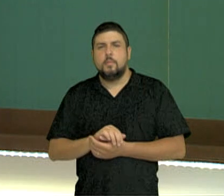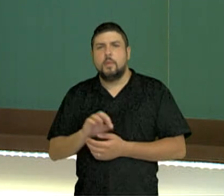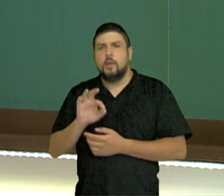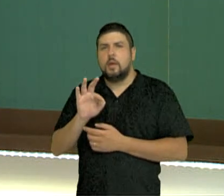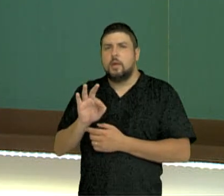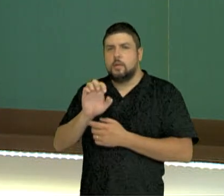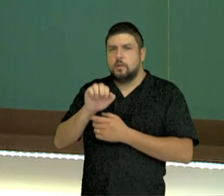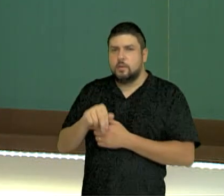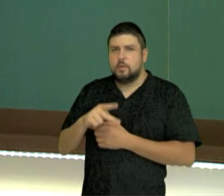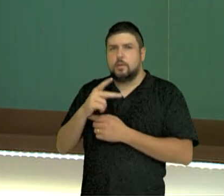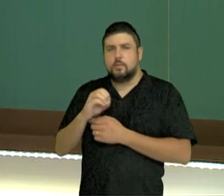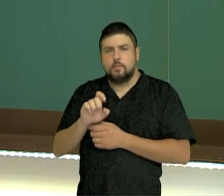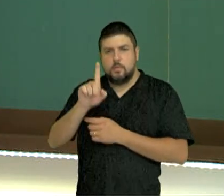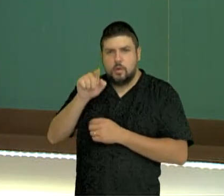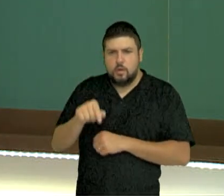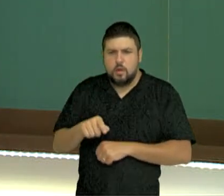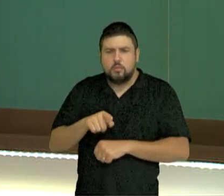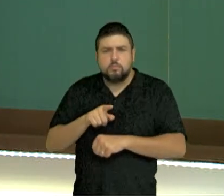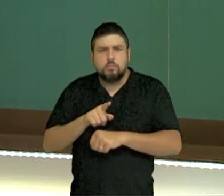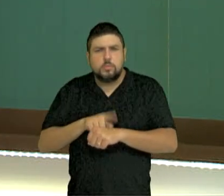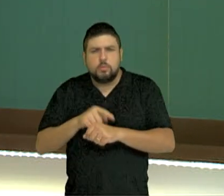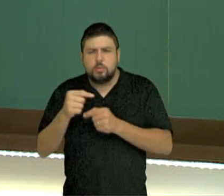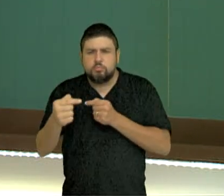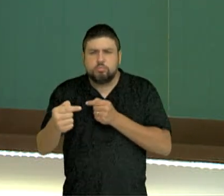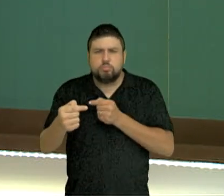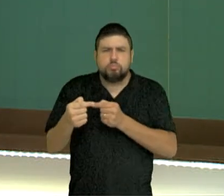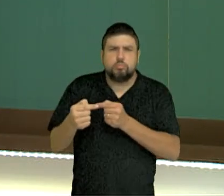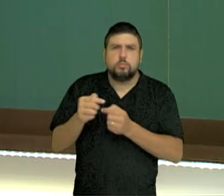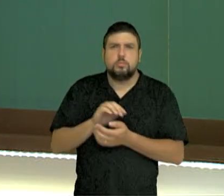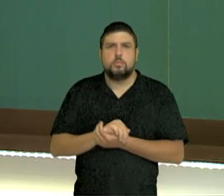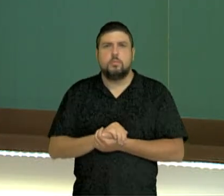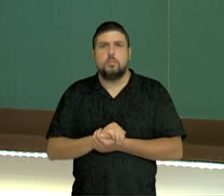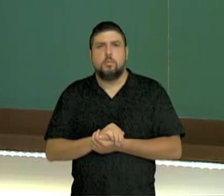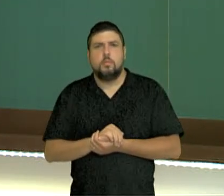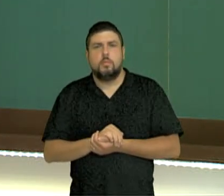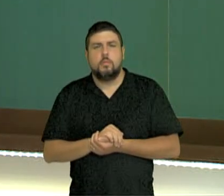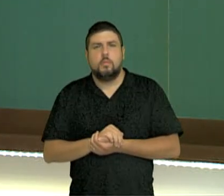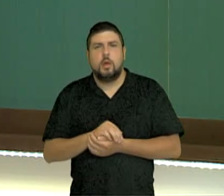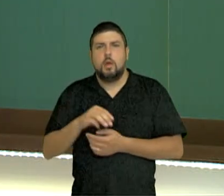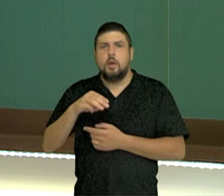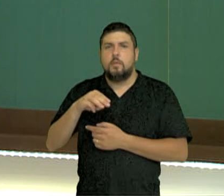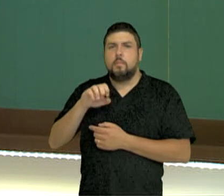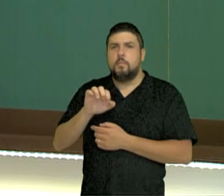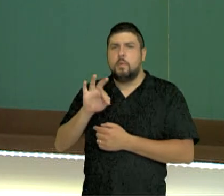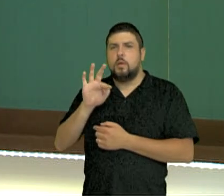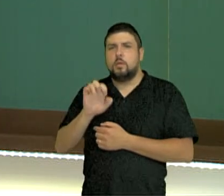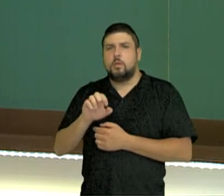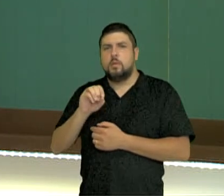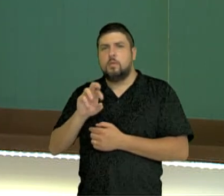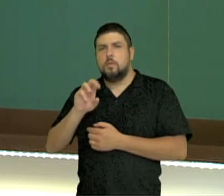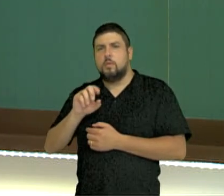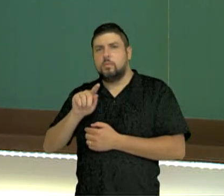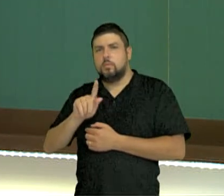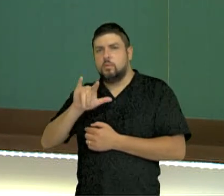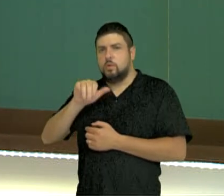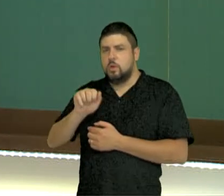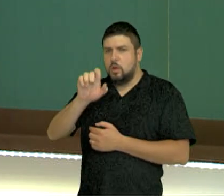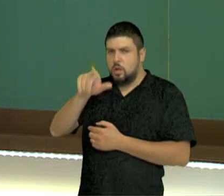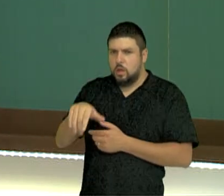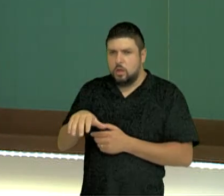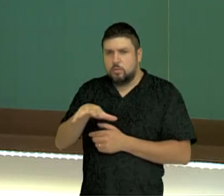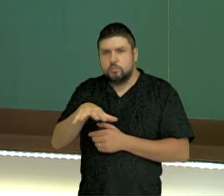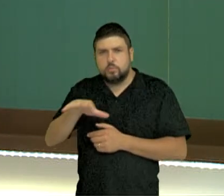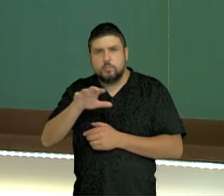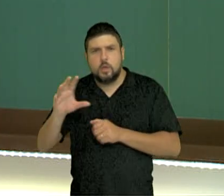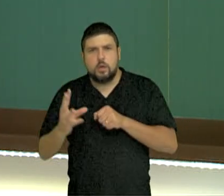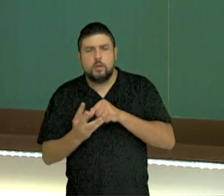momentâneas da atmosfera. E a meteorologia, sendo a área do conhecimento, a ciência é responsável por realizar os estudos